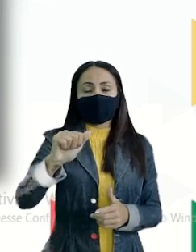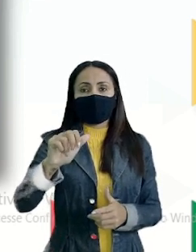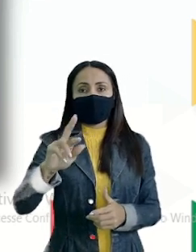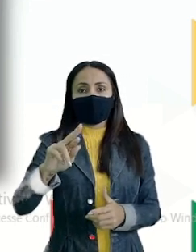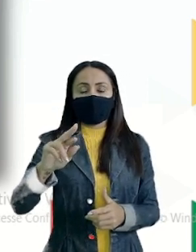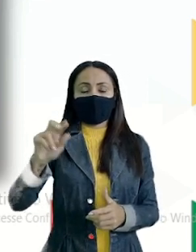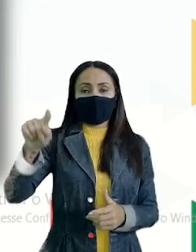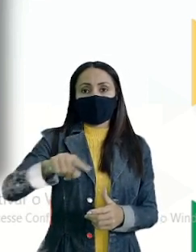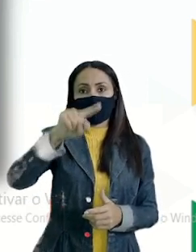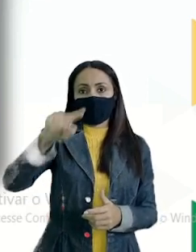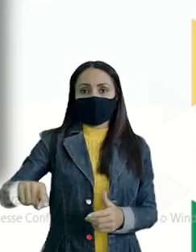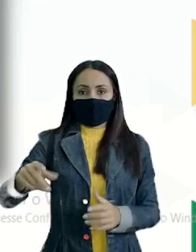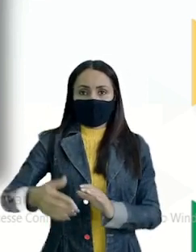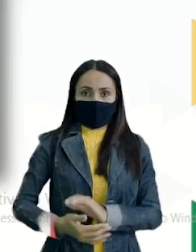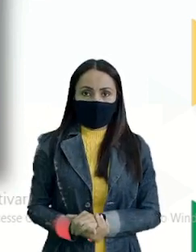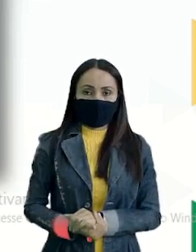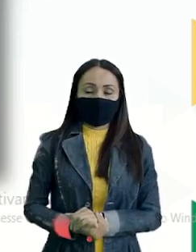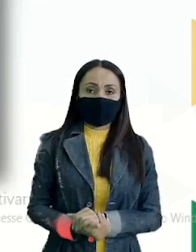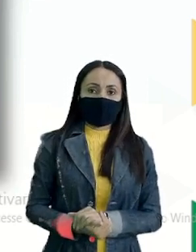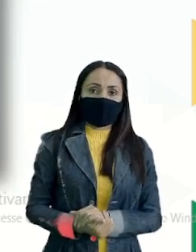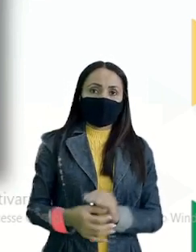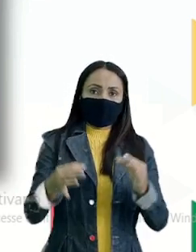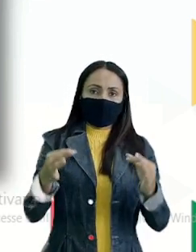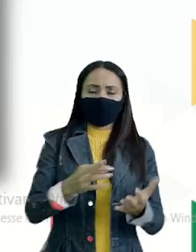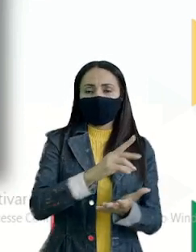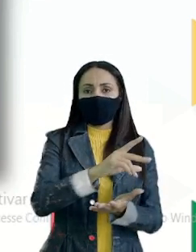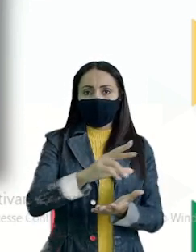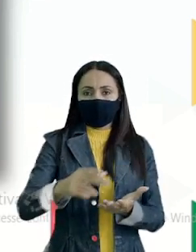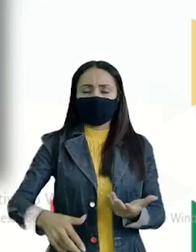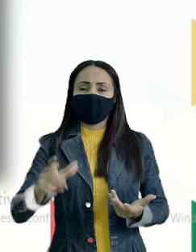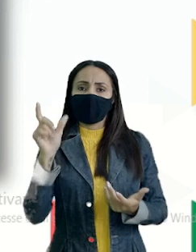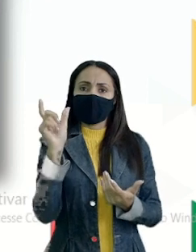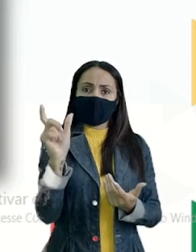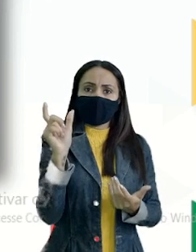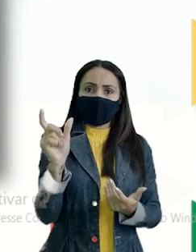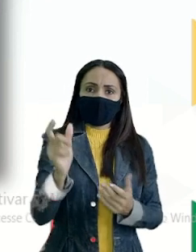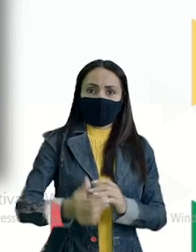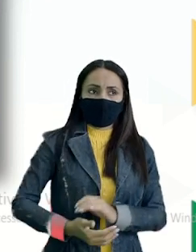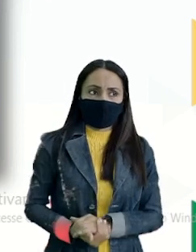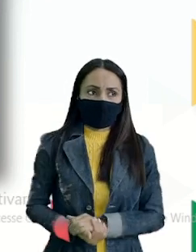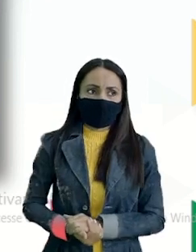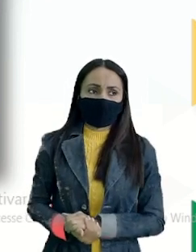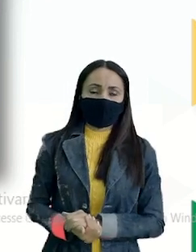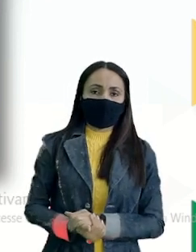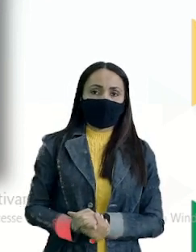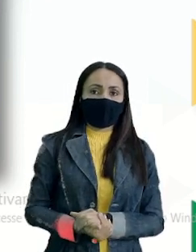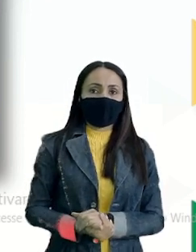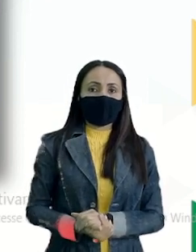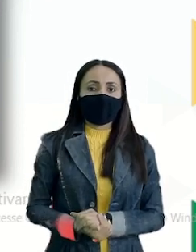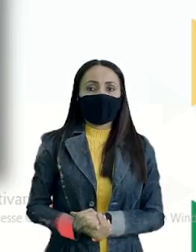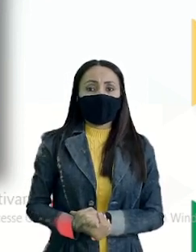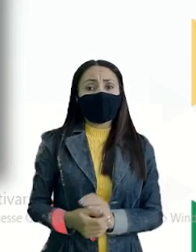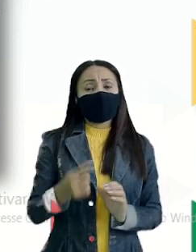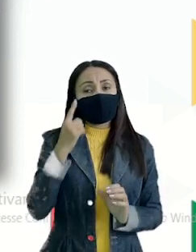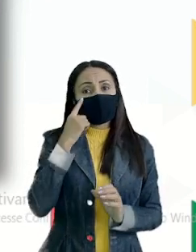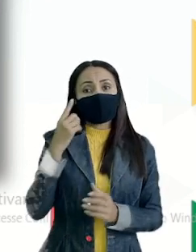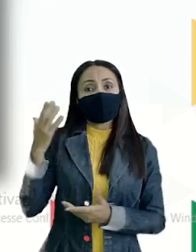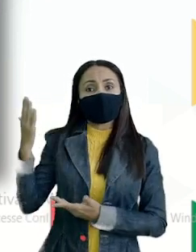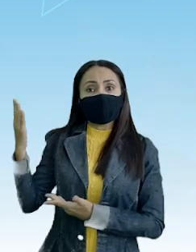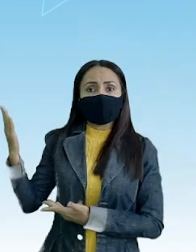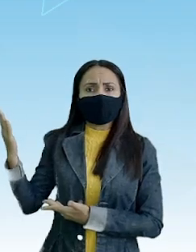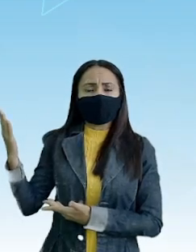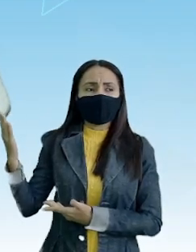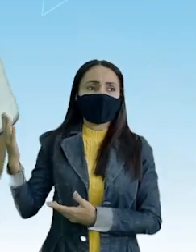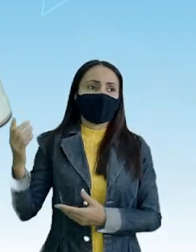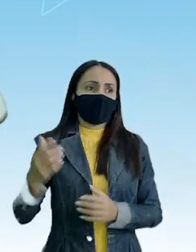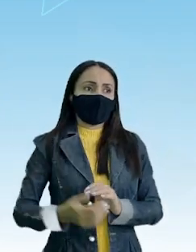C Levantamento Certo Censo do IBGE Censo com S Juízo Então vejamos aqui Olhando